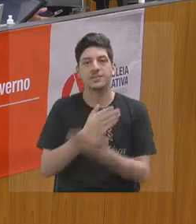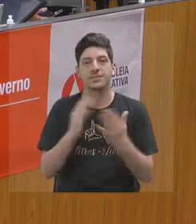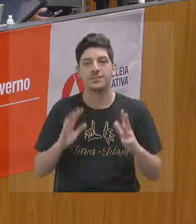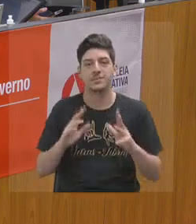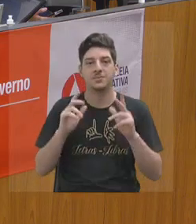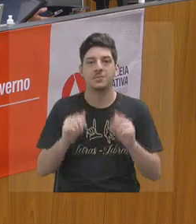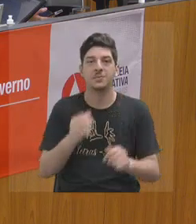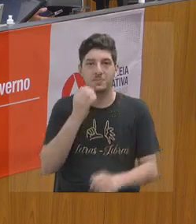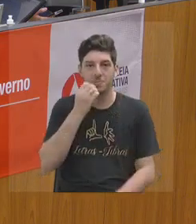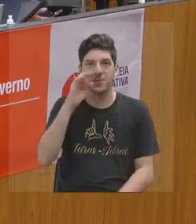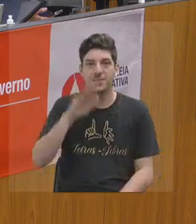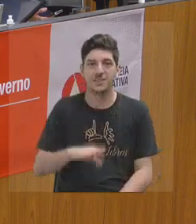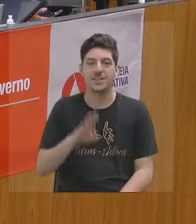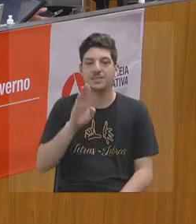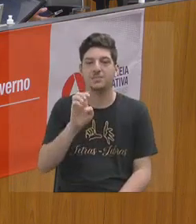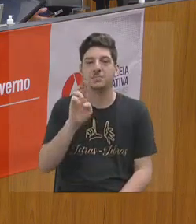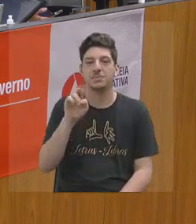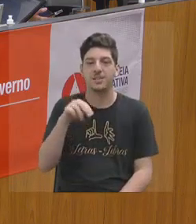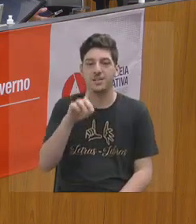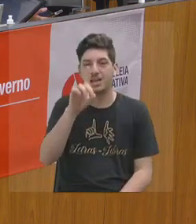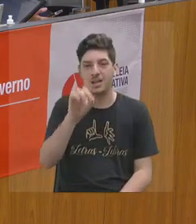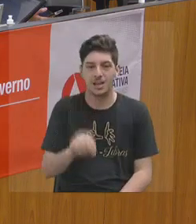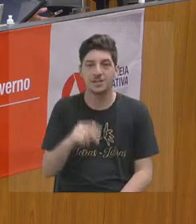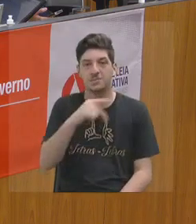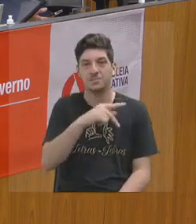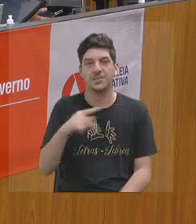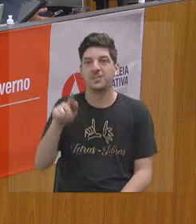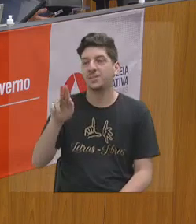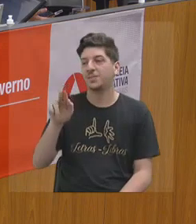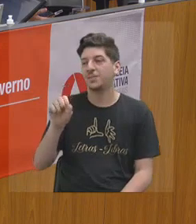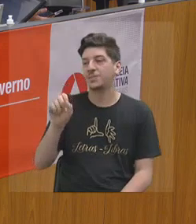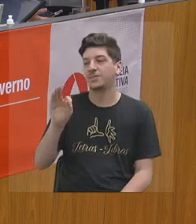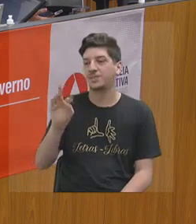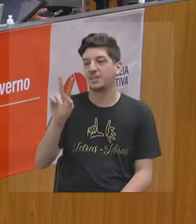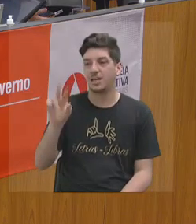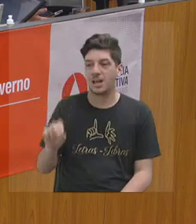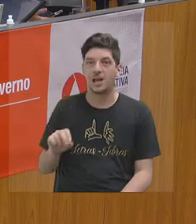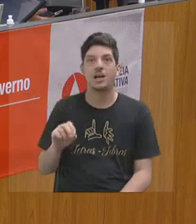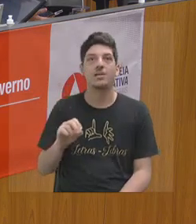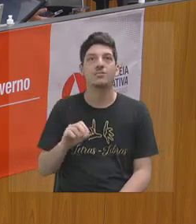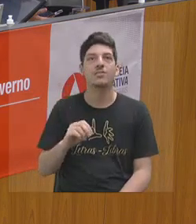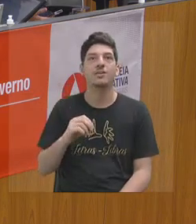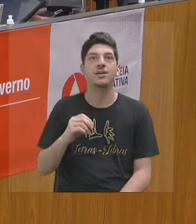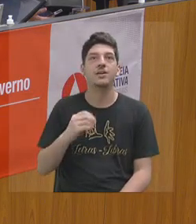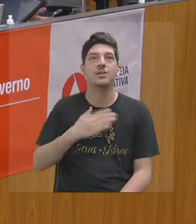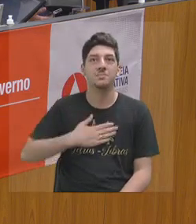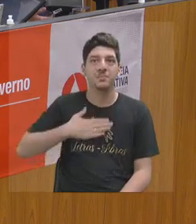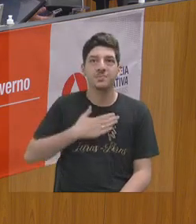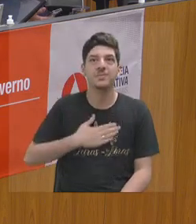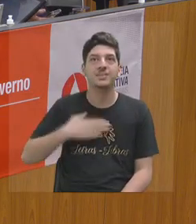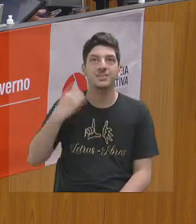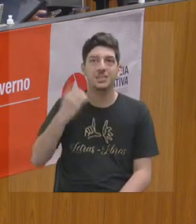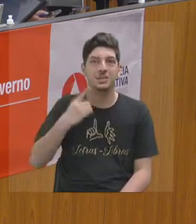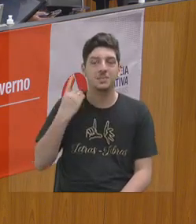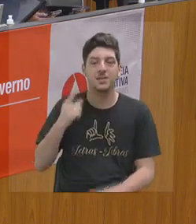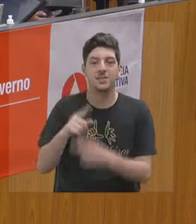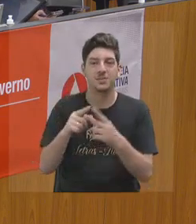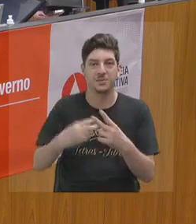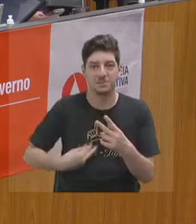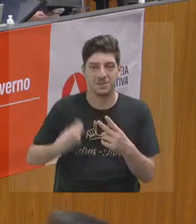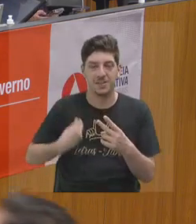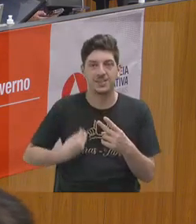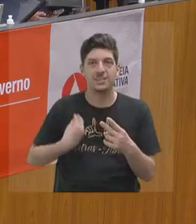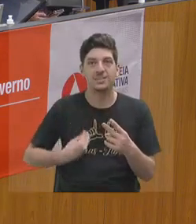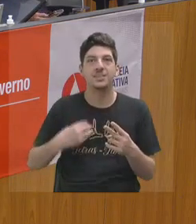secretário Bernardo, presidente Gustavo, é um prazer, os deputados Lúdia Falcão e Zé Laviola, é um prazer receber